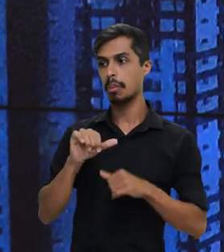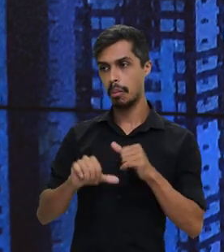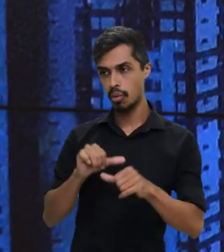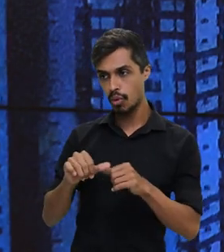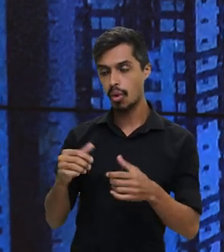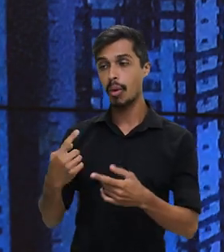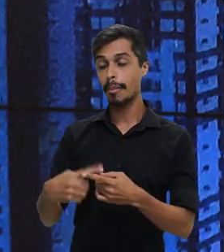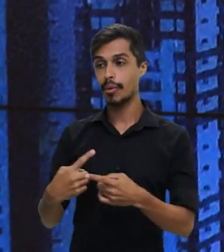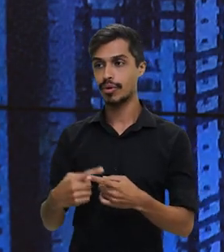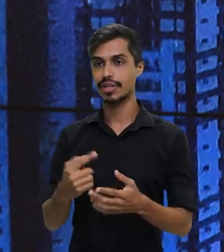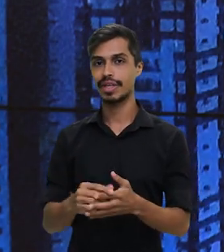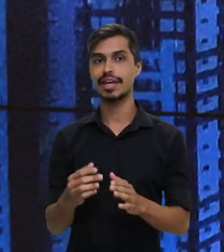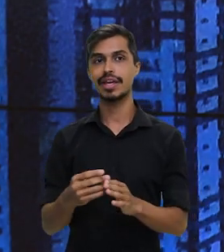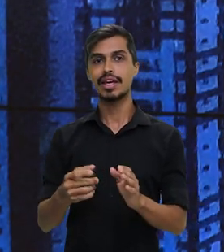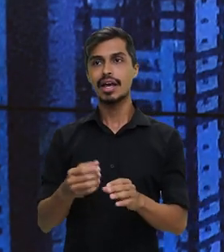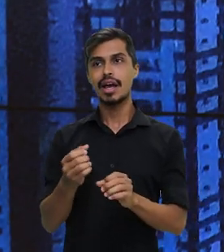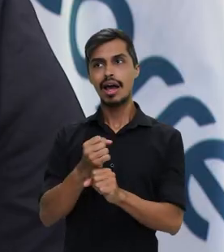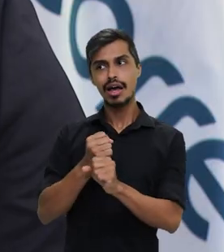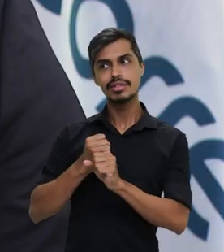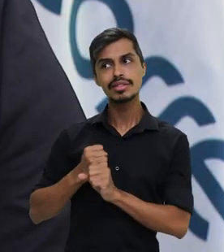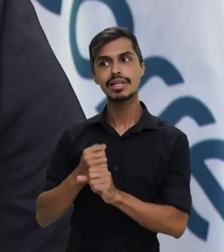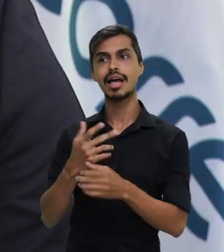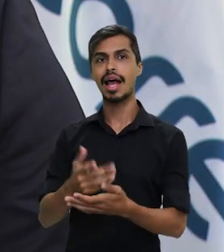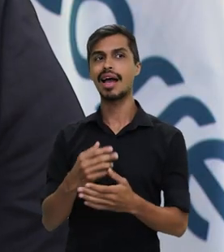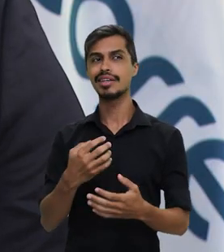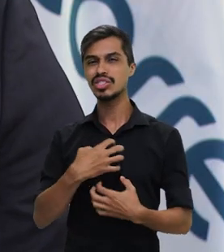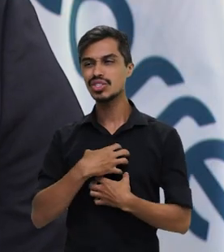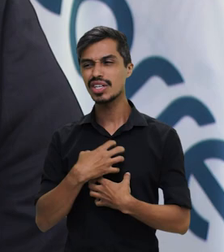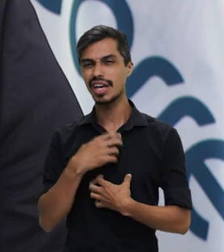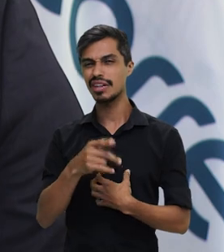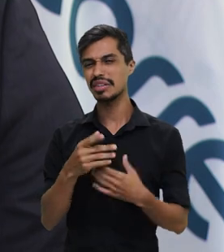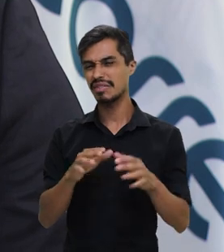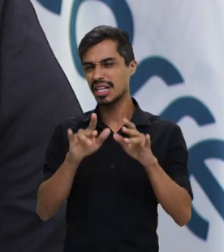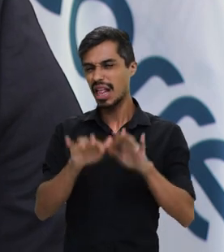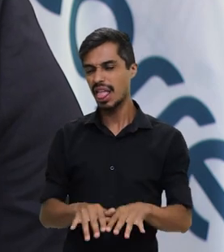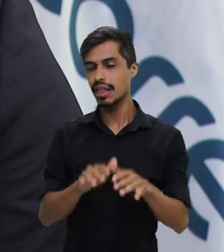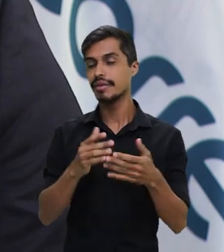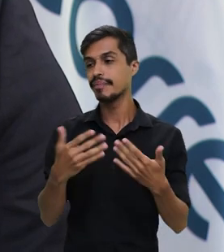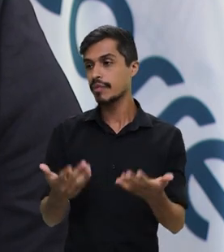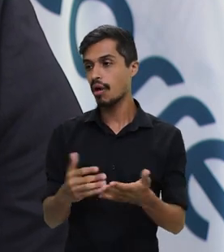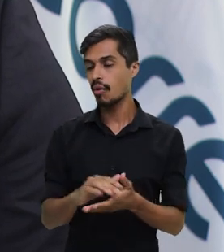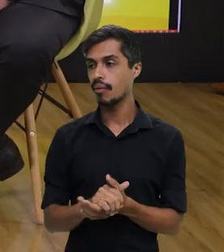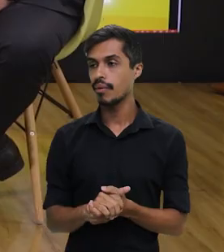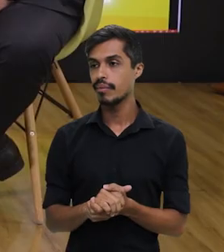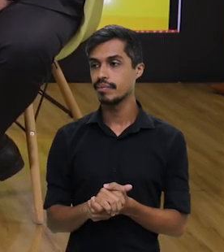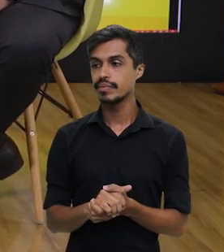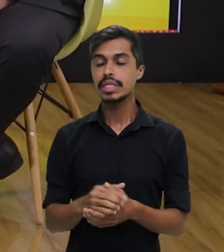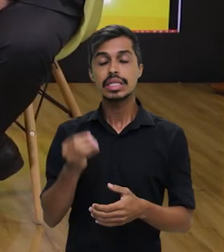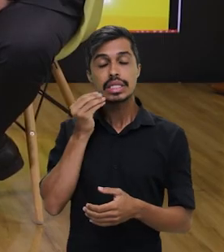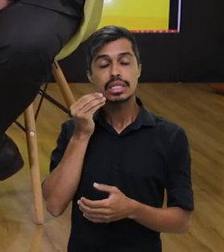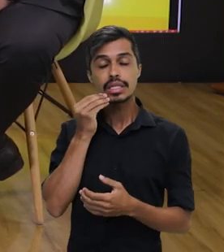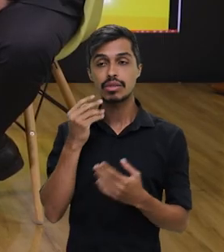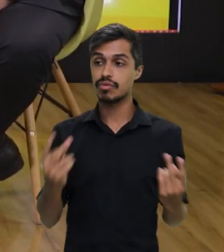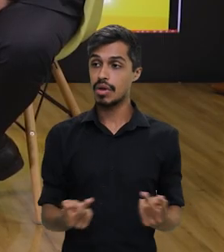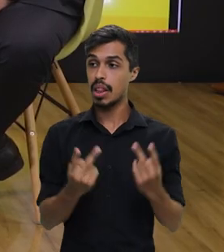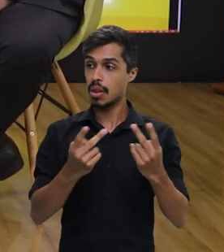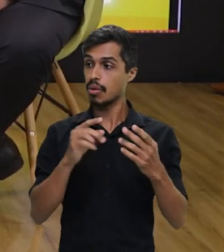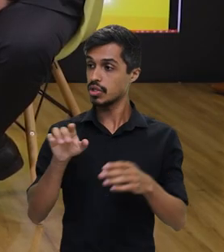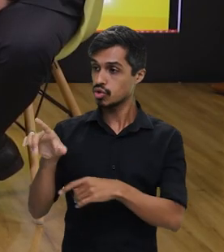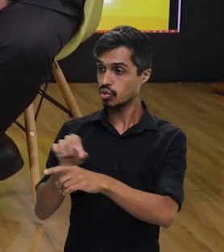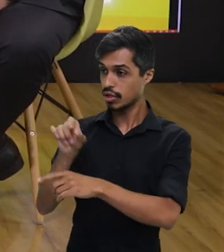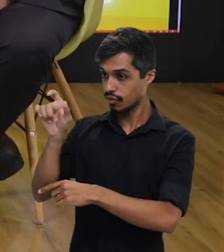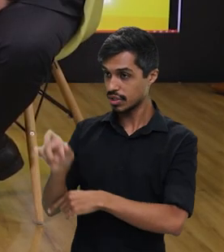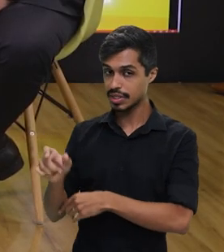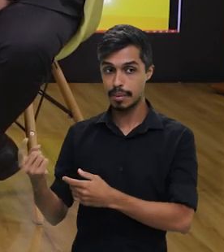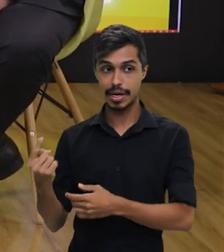nos últimos anos. e o seu nome foi escolhido para trazer essa valorização para